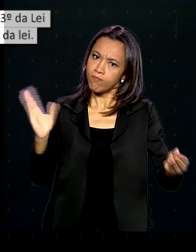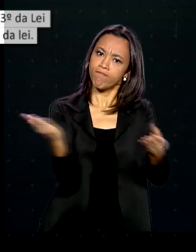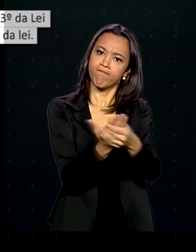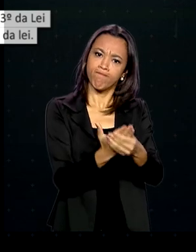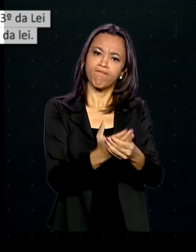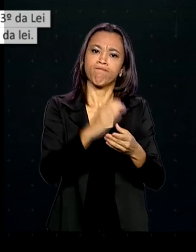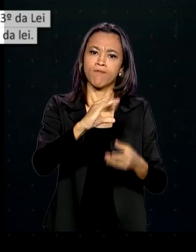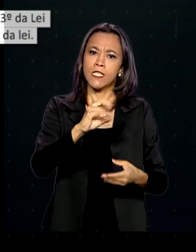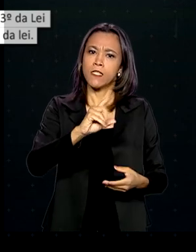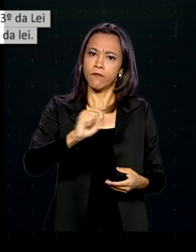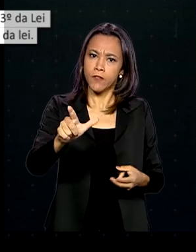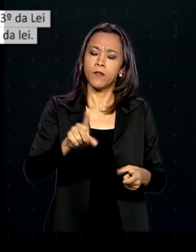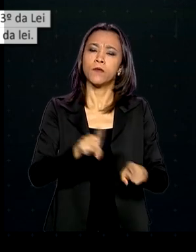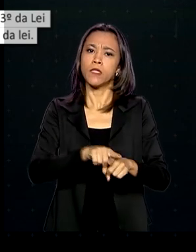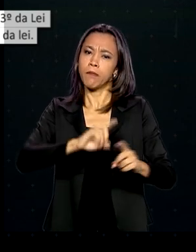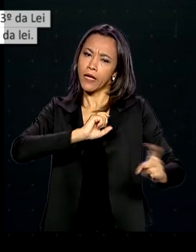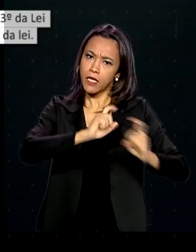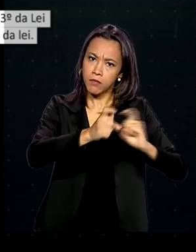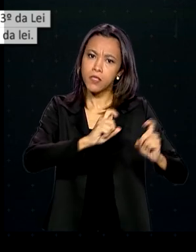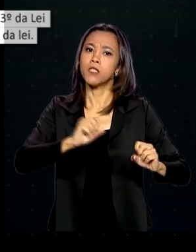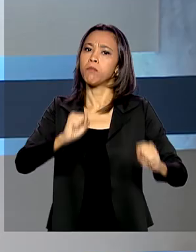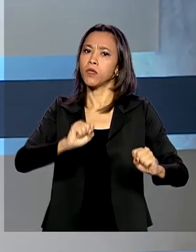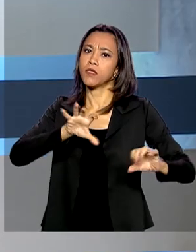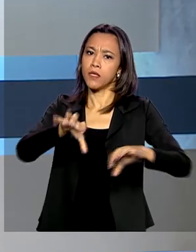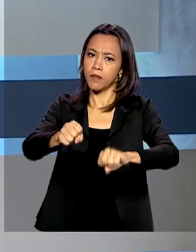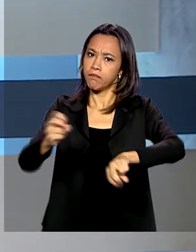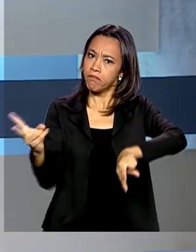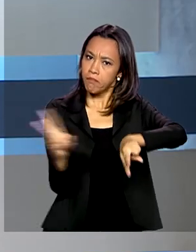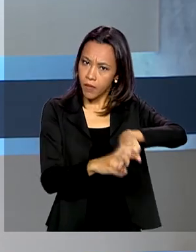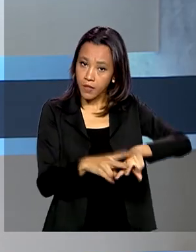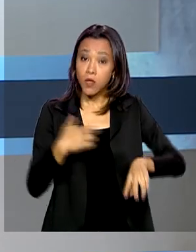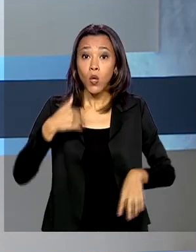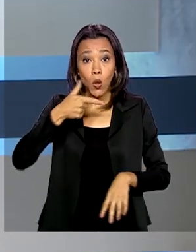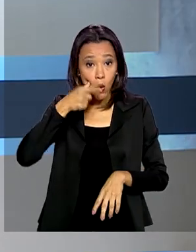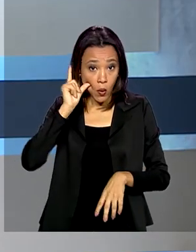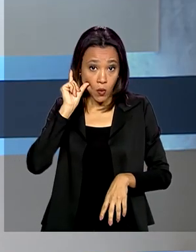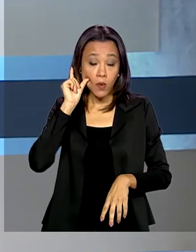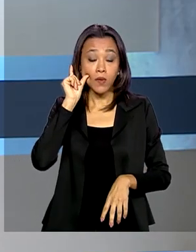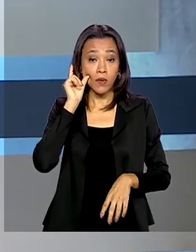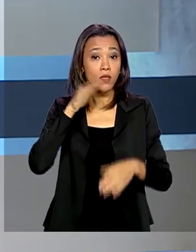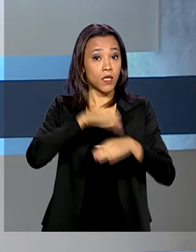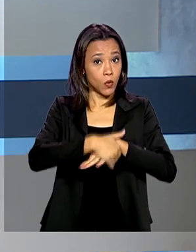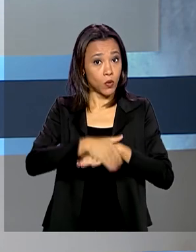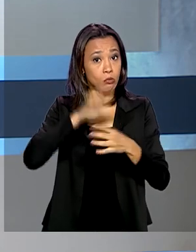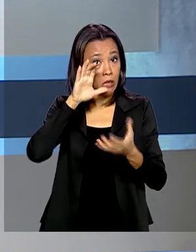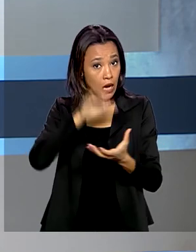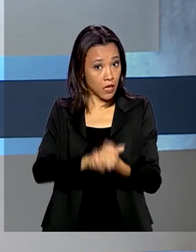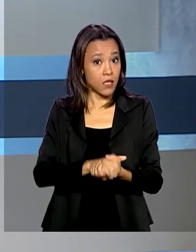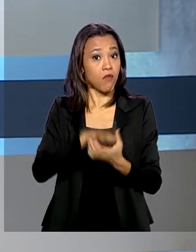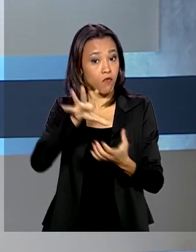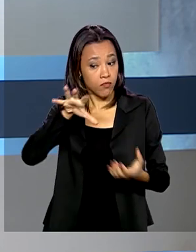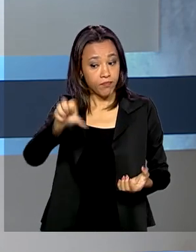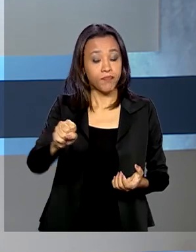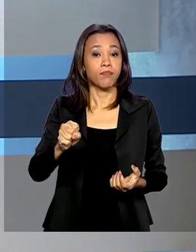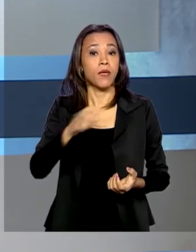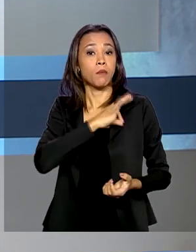administrativamente e até ser preso. Ontem à noite, um casal foi detido pela Polícia Rodoviária Federal em São Borja, Rio Grande do Sul,